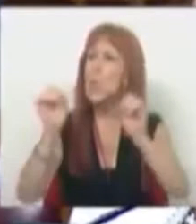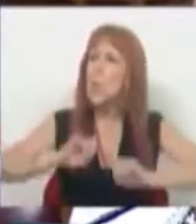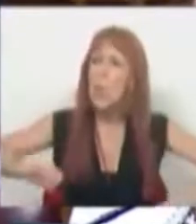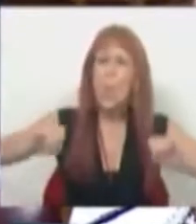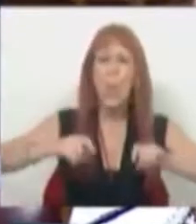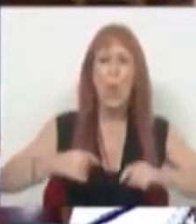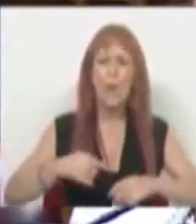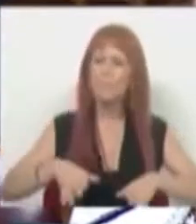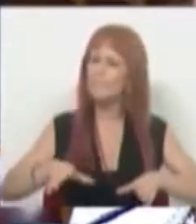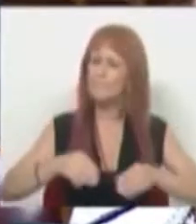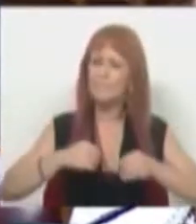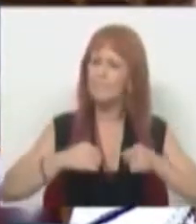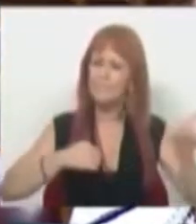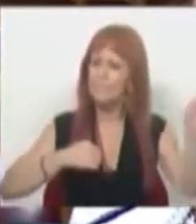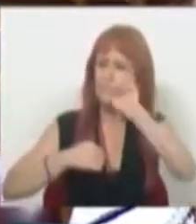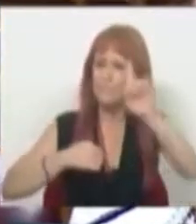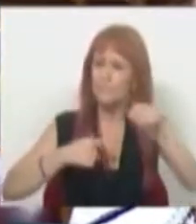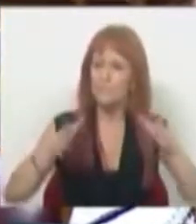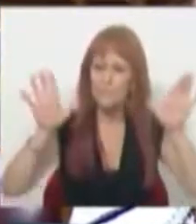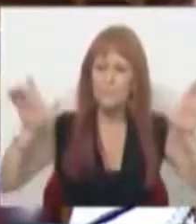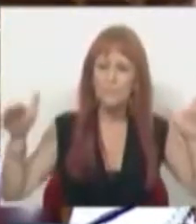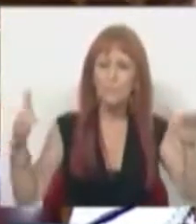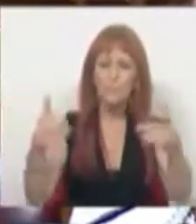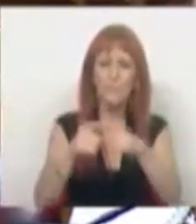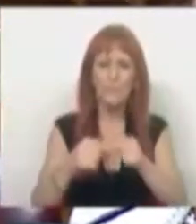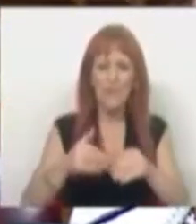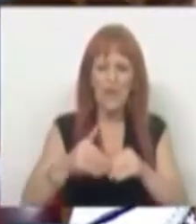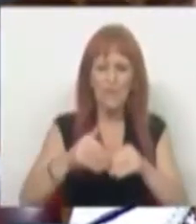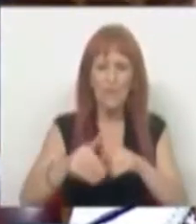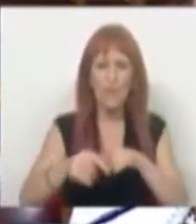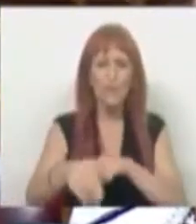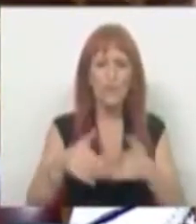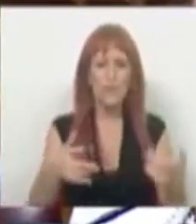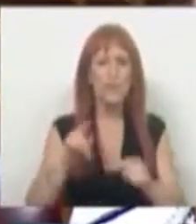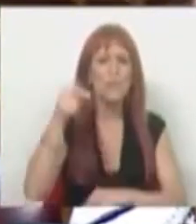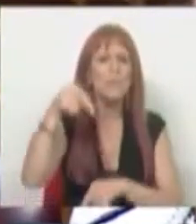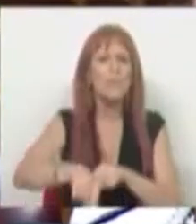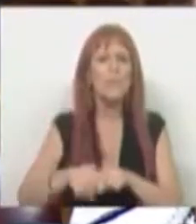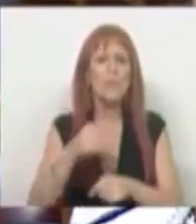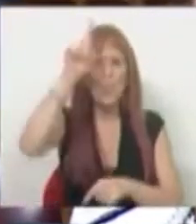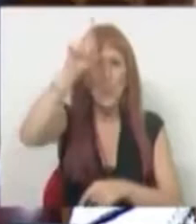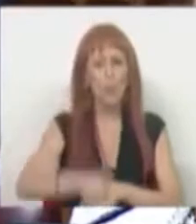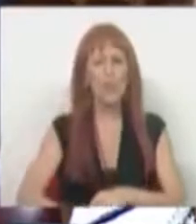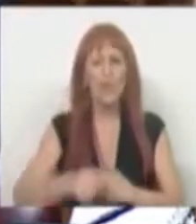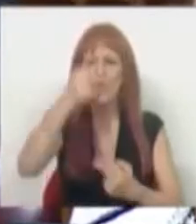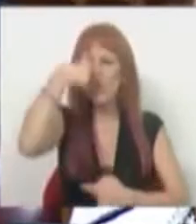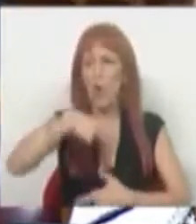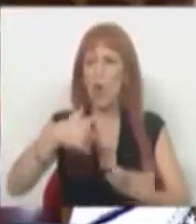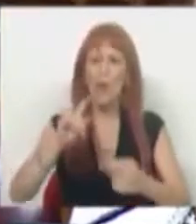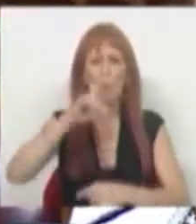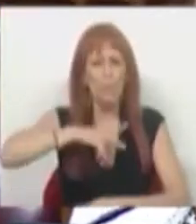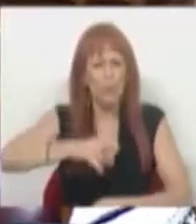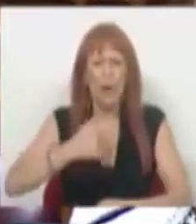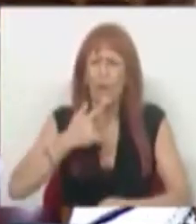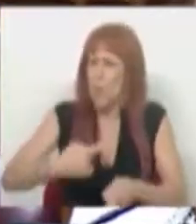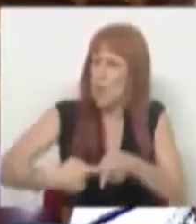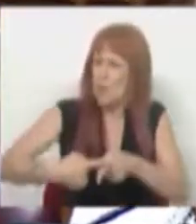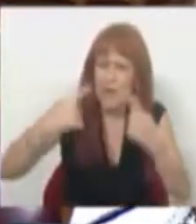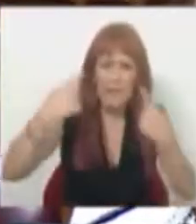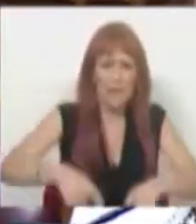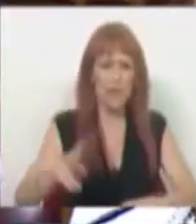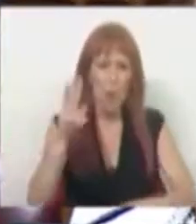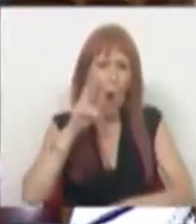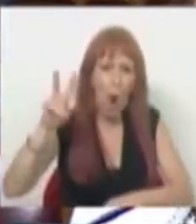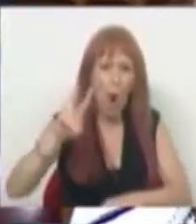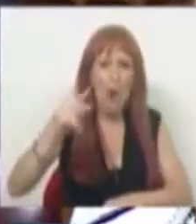complacência com a concentração no curto prazismo, no caso do dia quando Portugal tem todo o interesse em